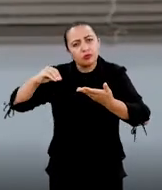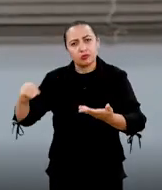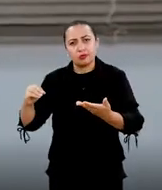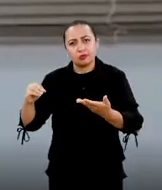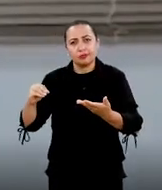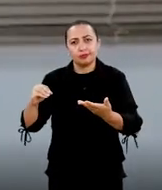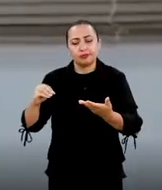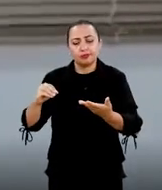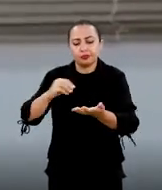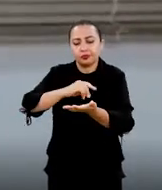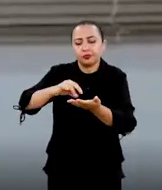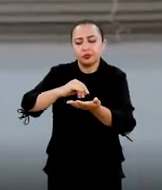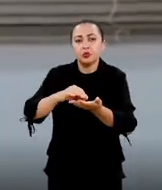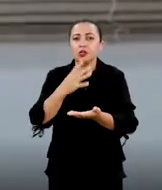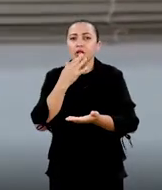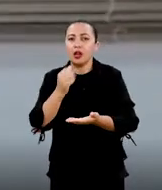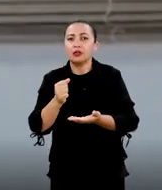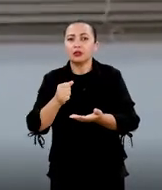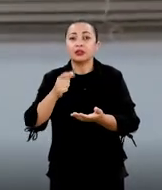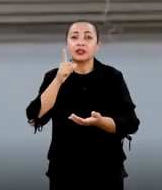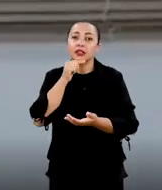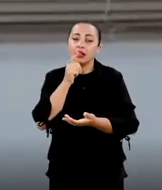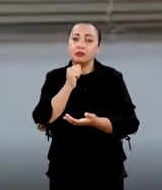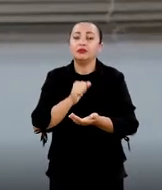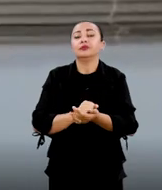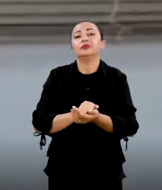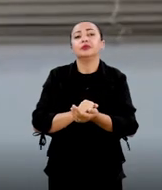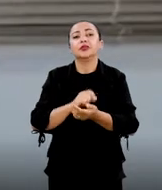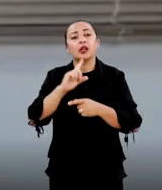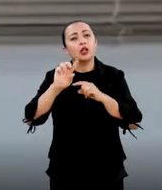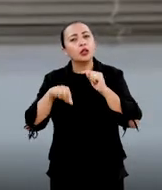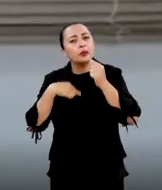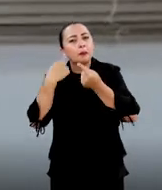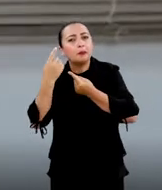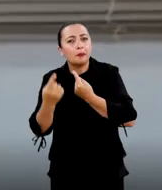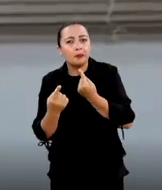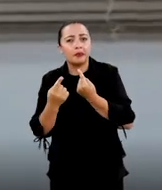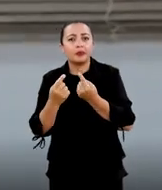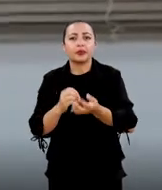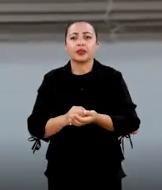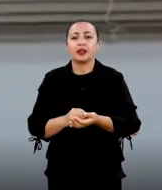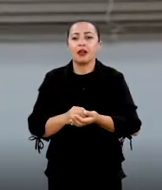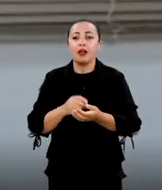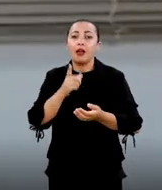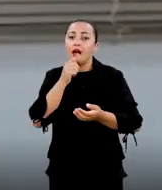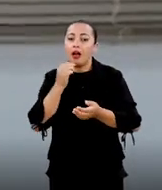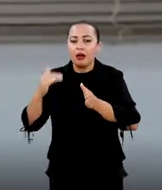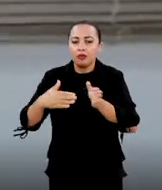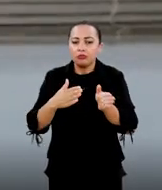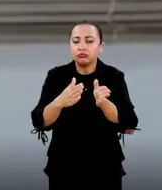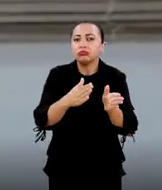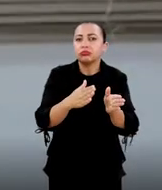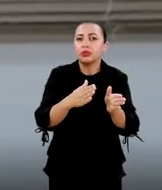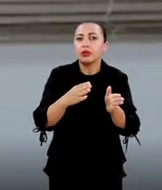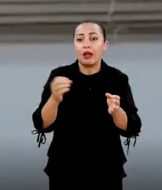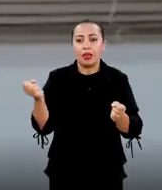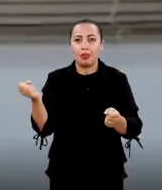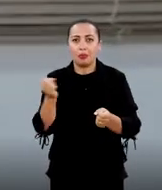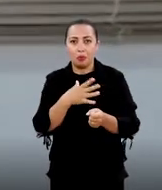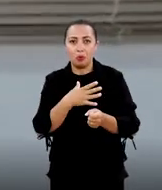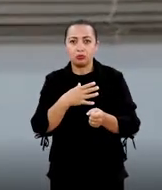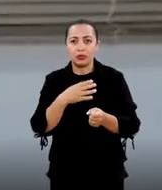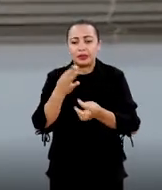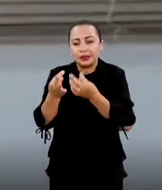remove esse corante da água e, por fim, dá um efluente que nós denominamos de